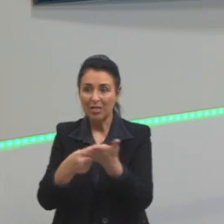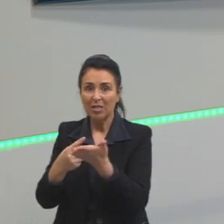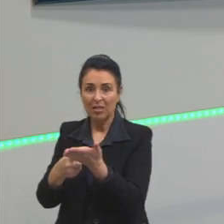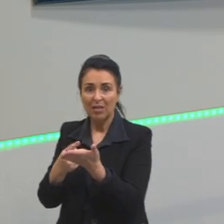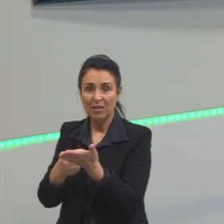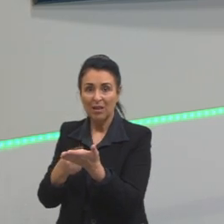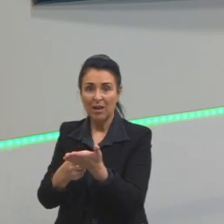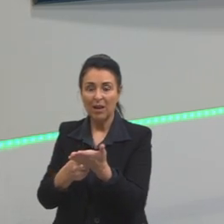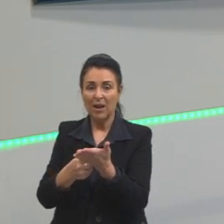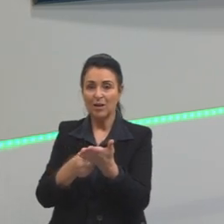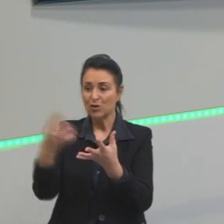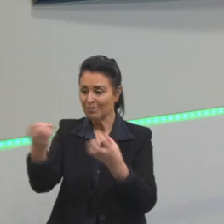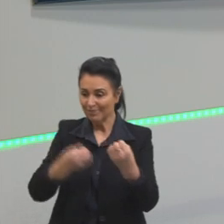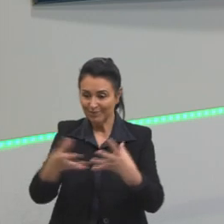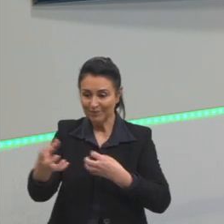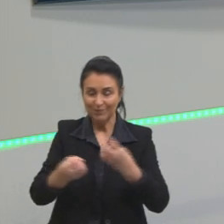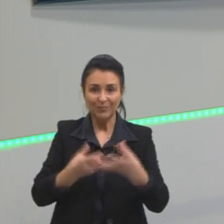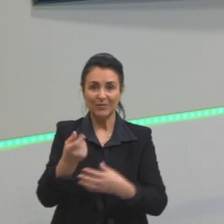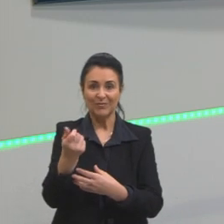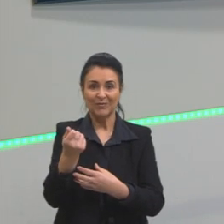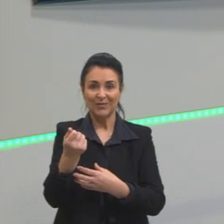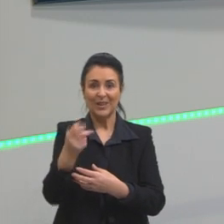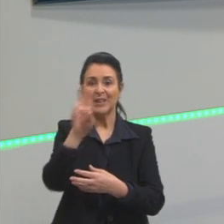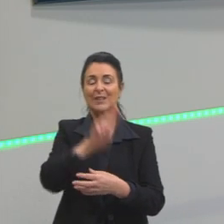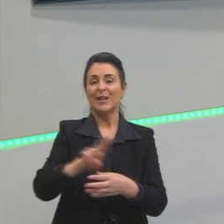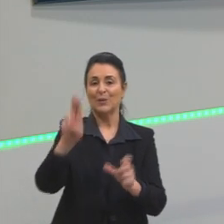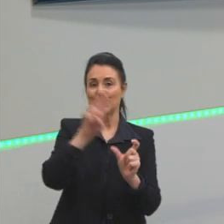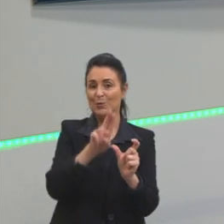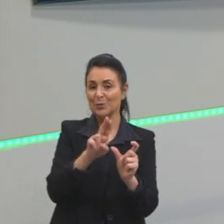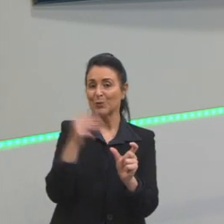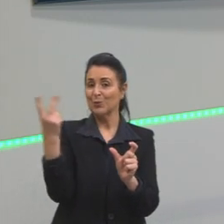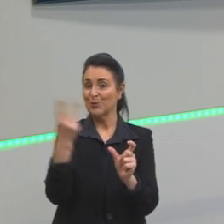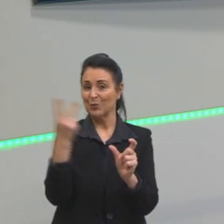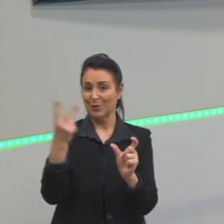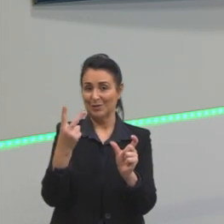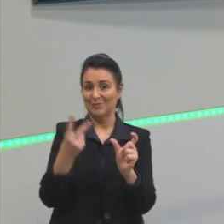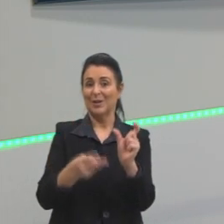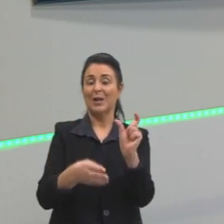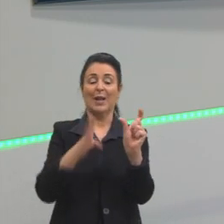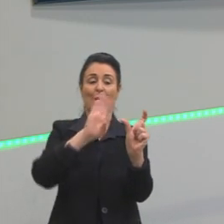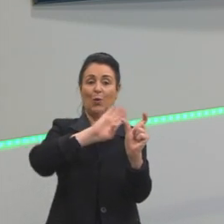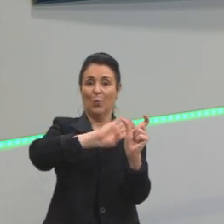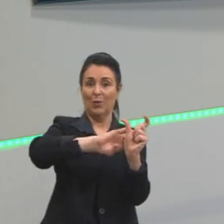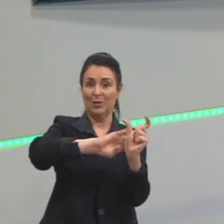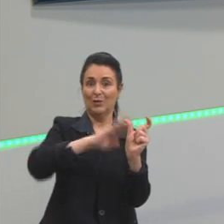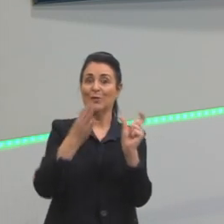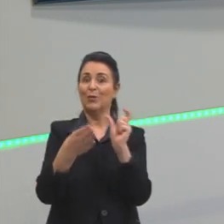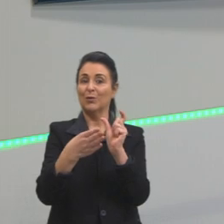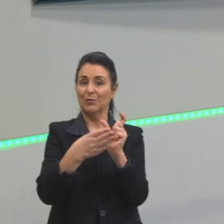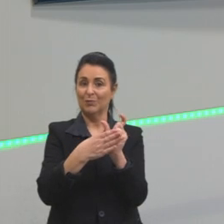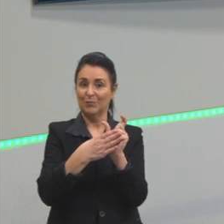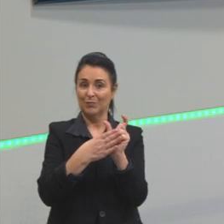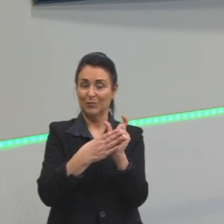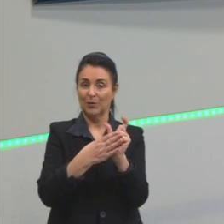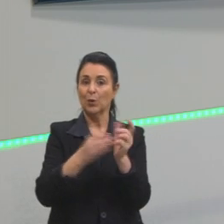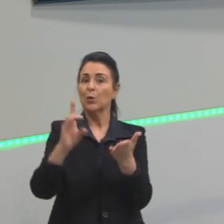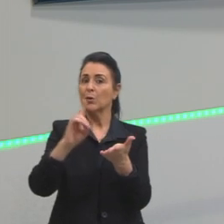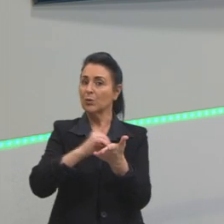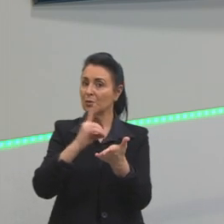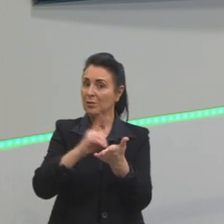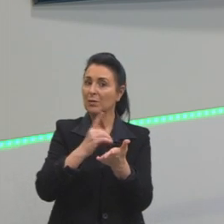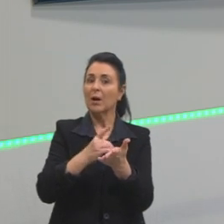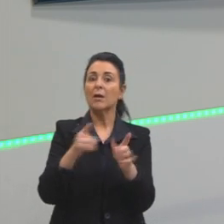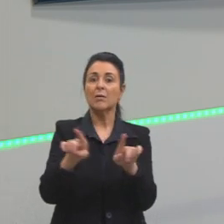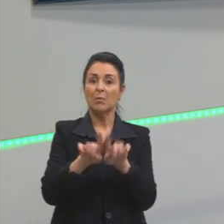a gente tem uso uso conotativo e uso denotativo o próprio dicionário nos marca isso e é